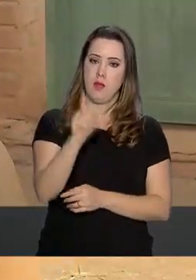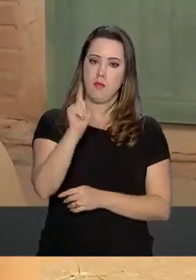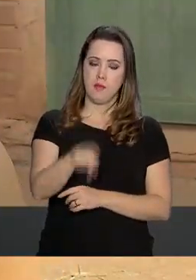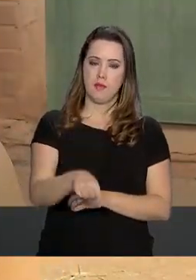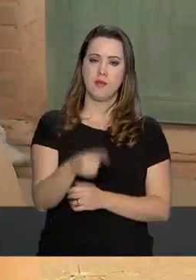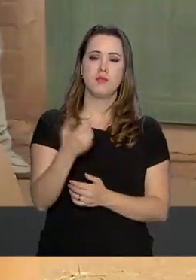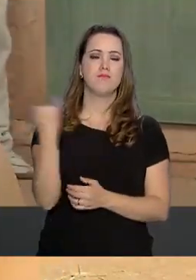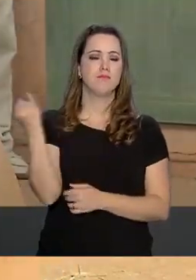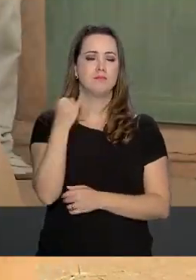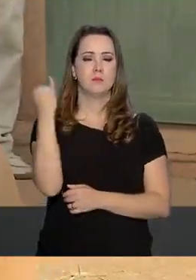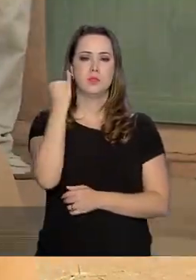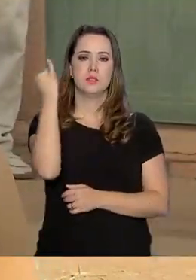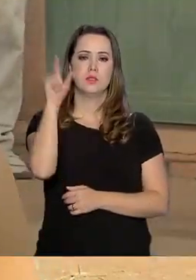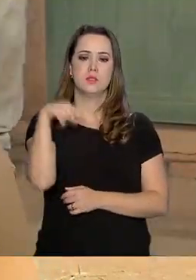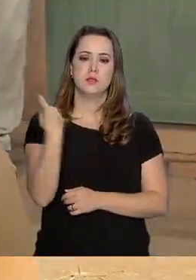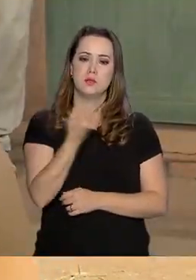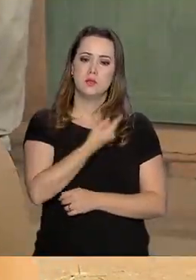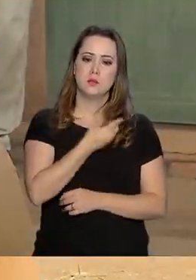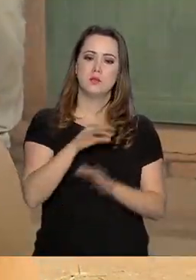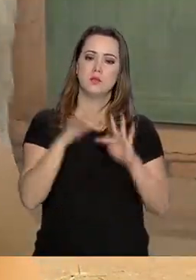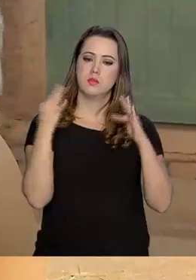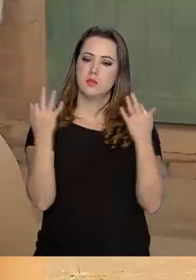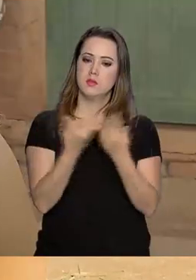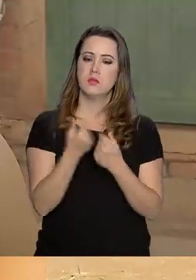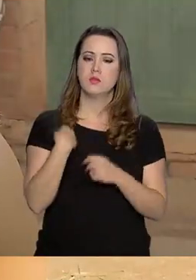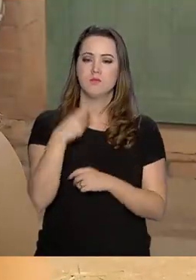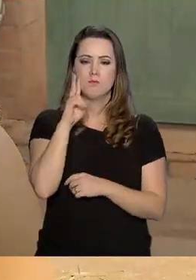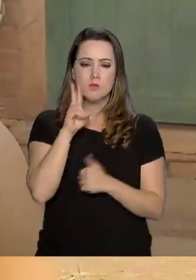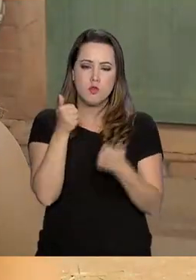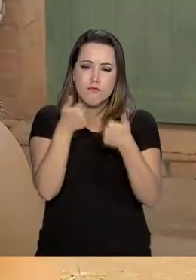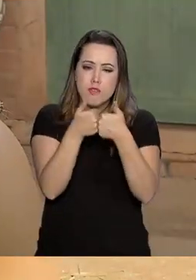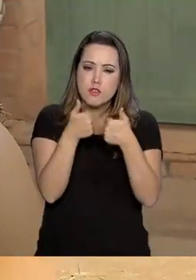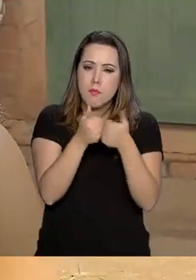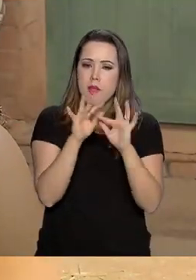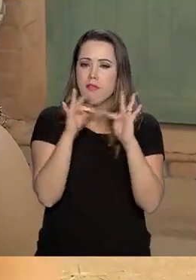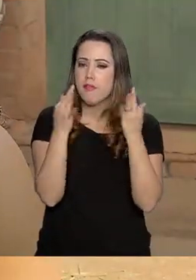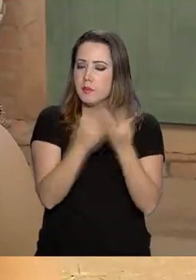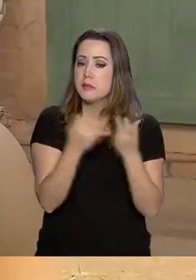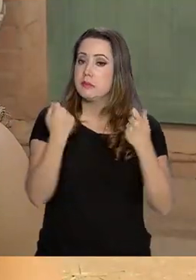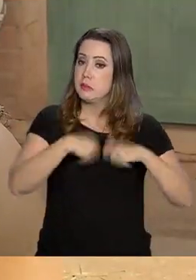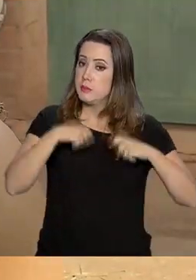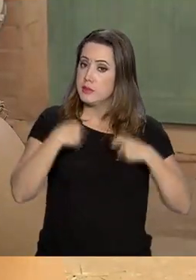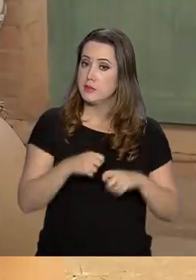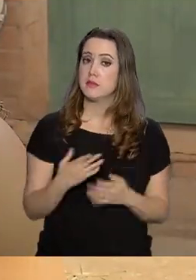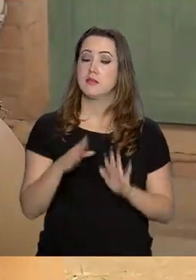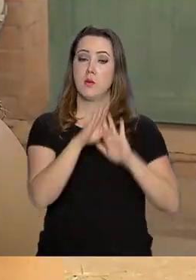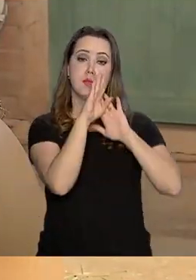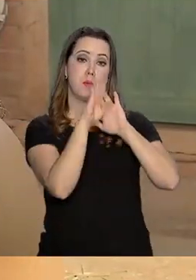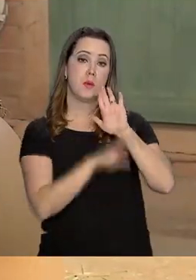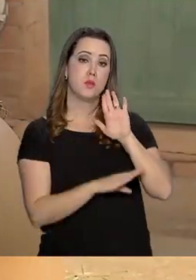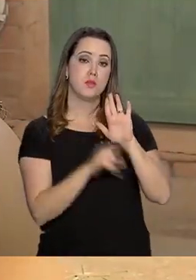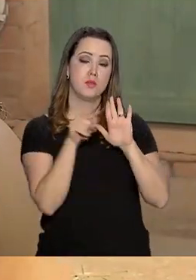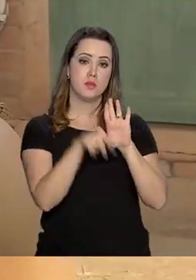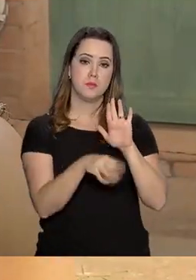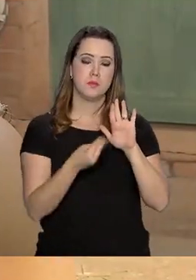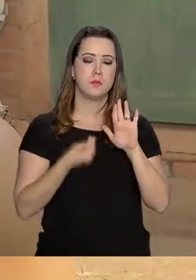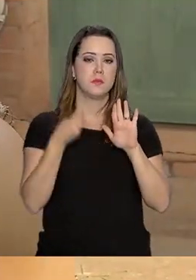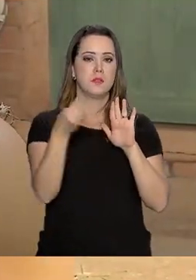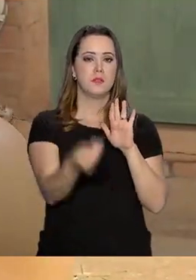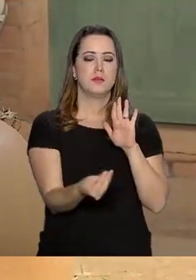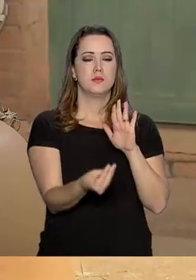será de grande valia para as nossas famílias que nós acompanhamos. Então, esse projeto irá dar